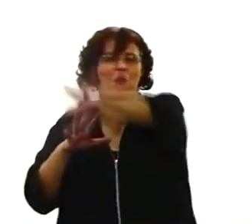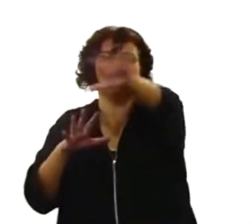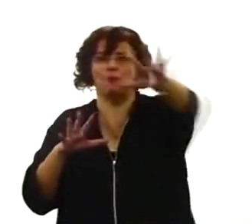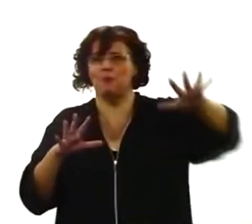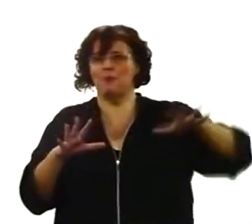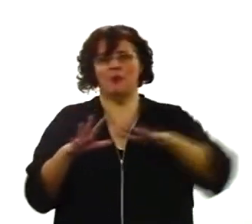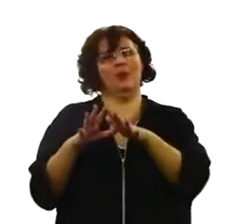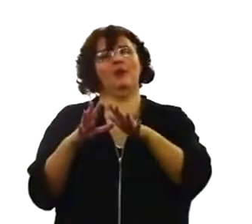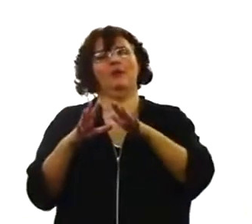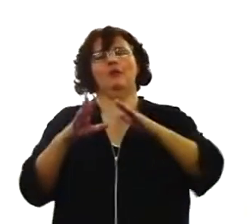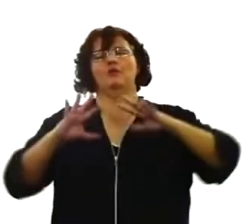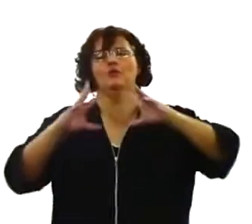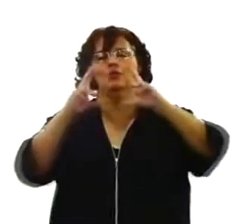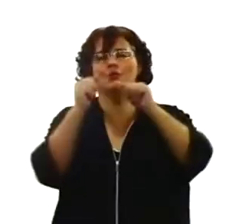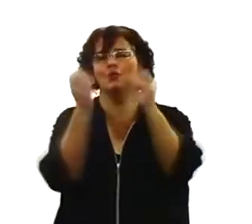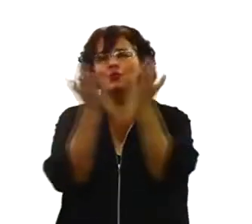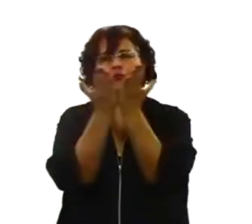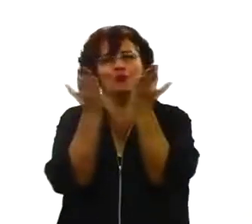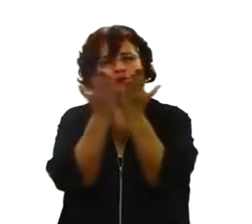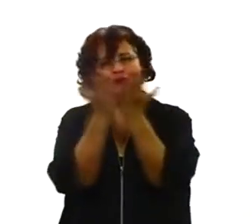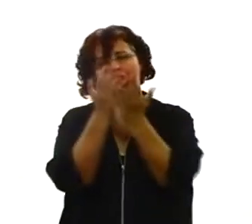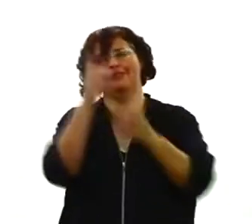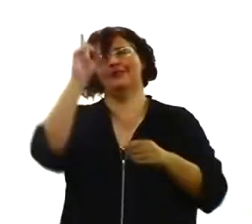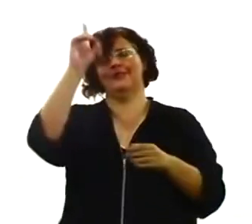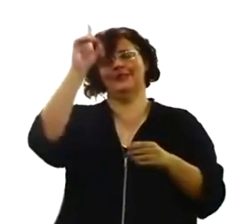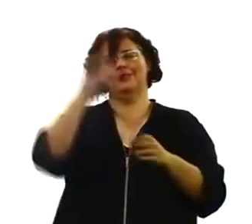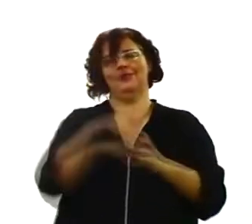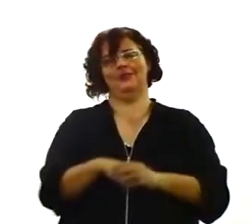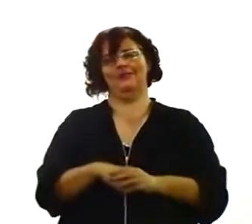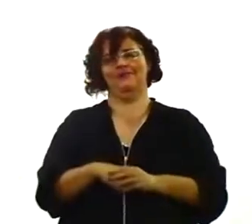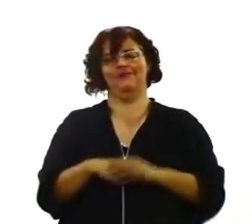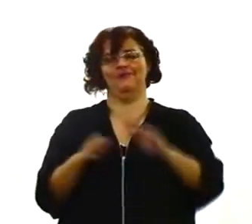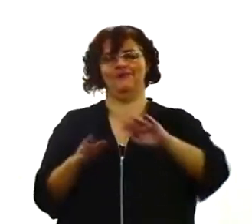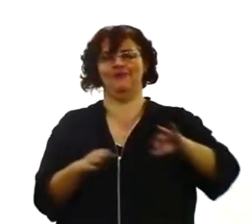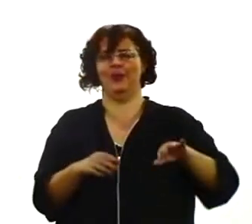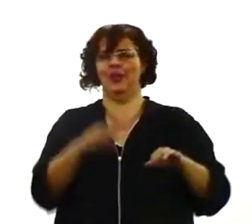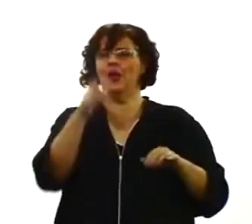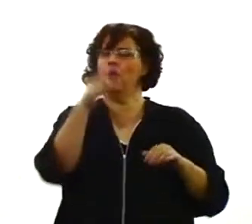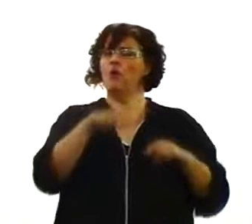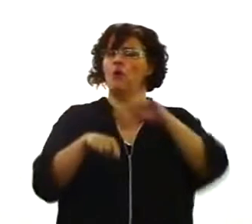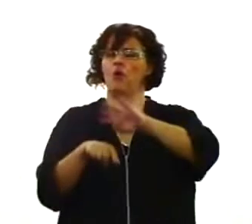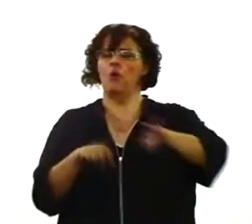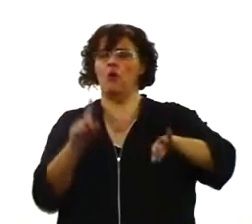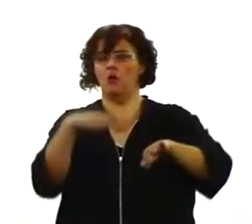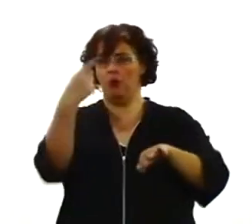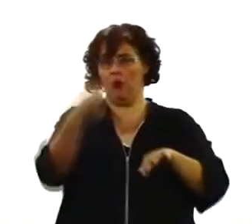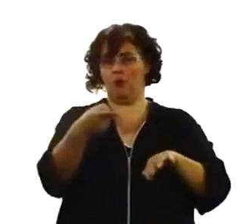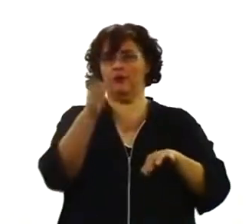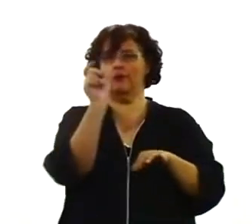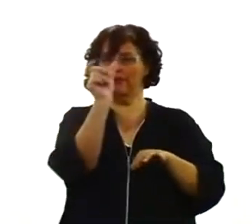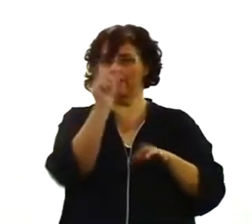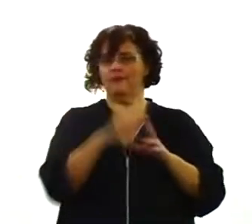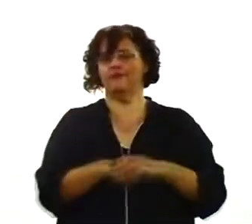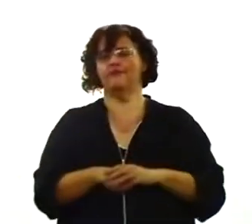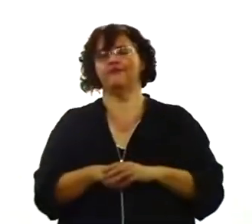estar incluído nessa colheita, hein? A outra palavra que me chama a atenção, está um pouco à frente, no